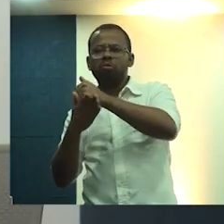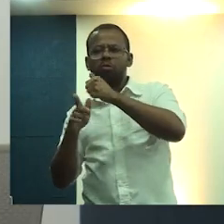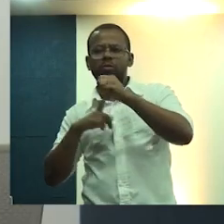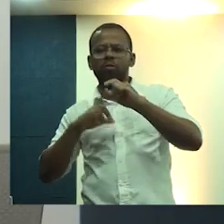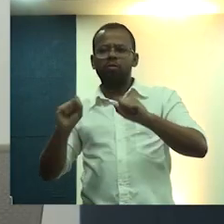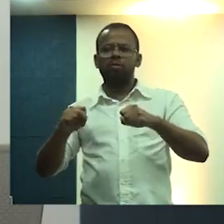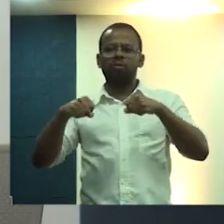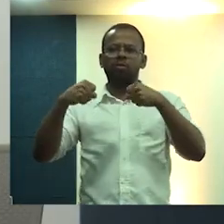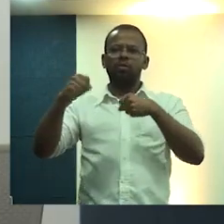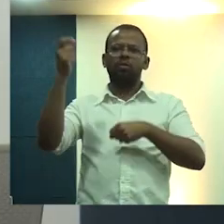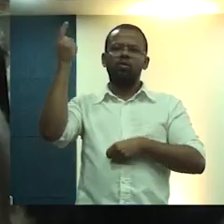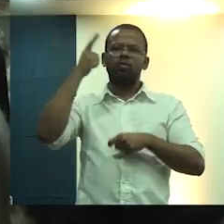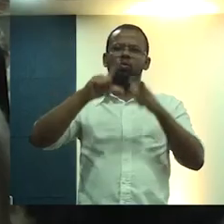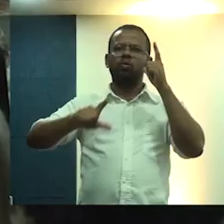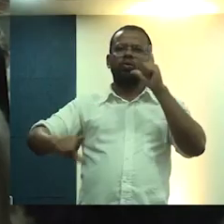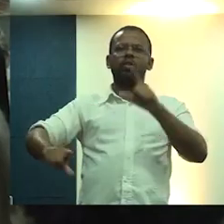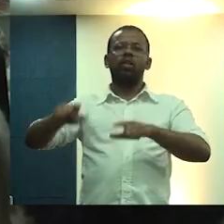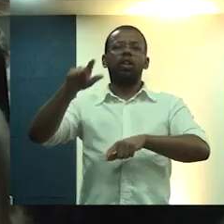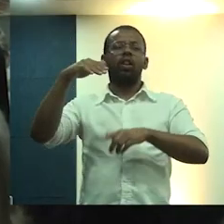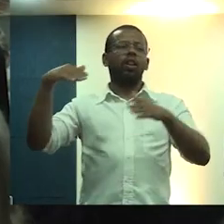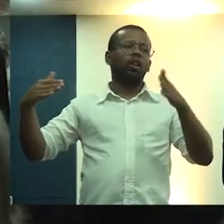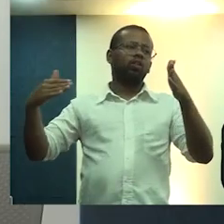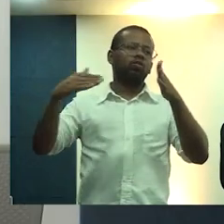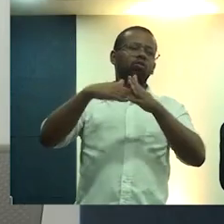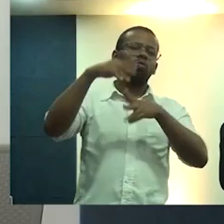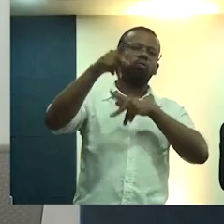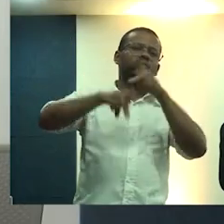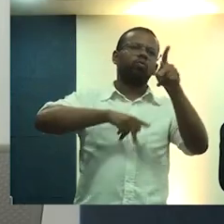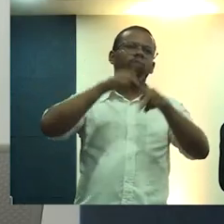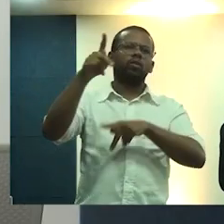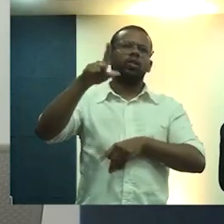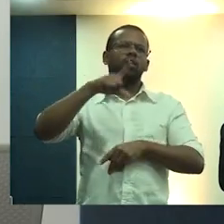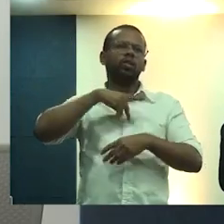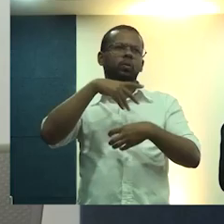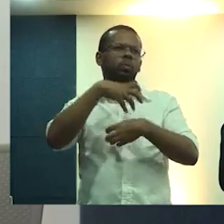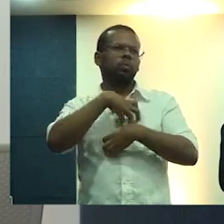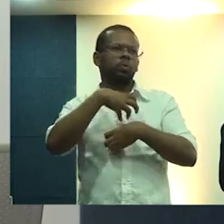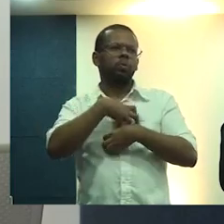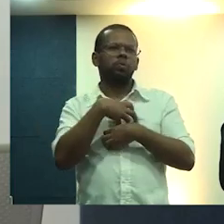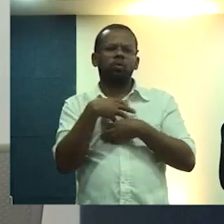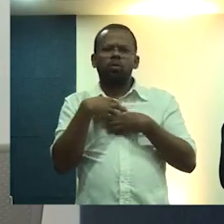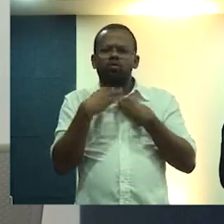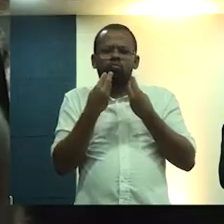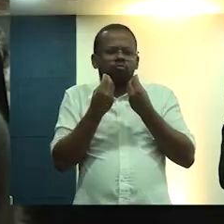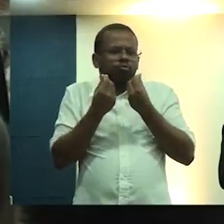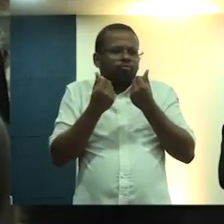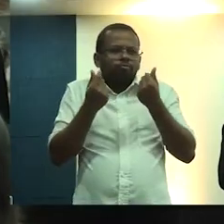esforçar-se para chegar até o povo. Estou me sentindo igual pinto no lixo hoje.